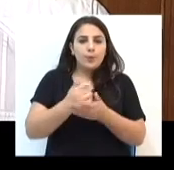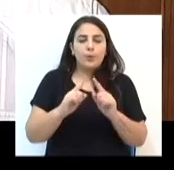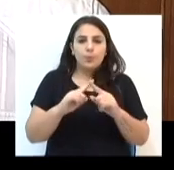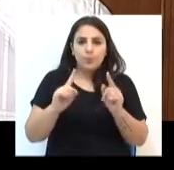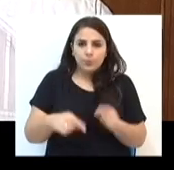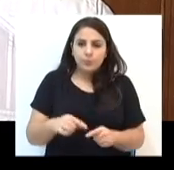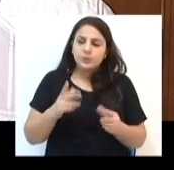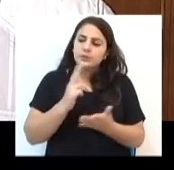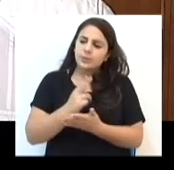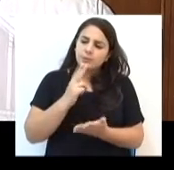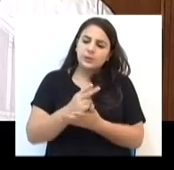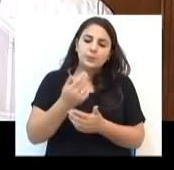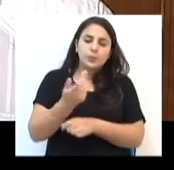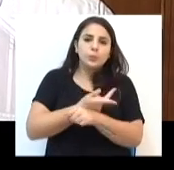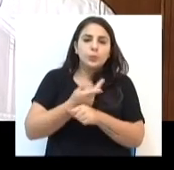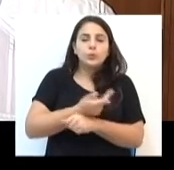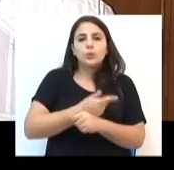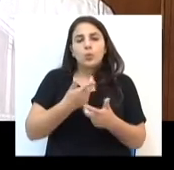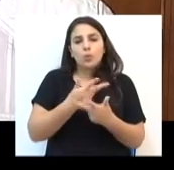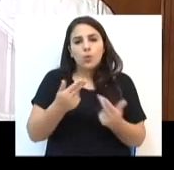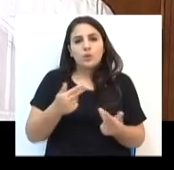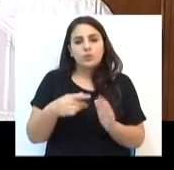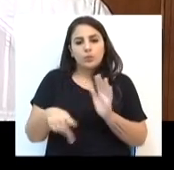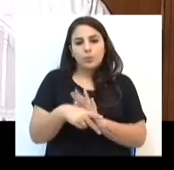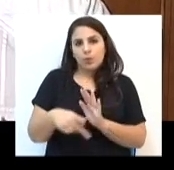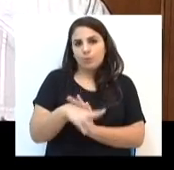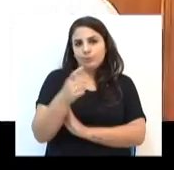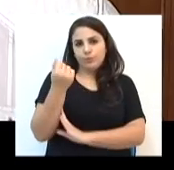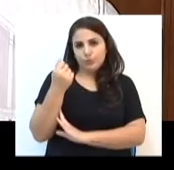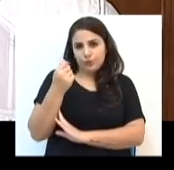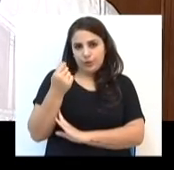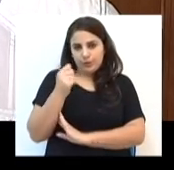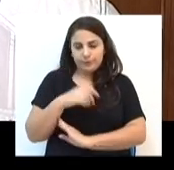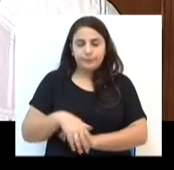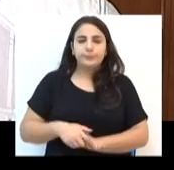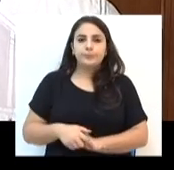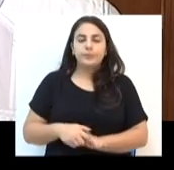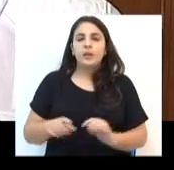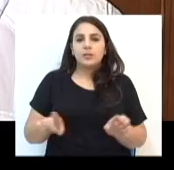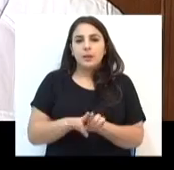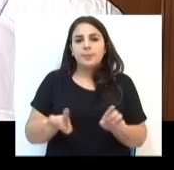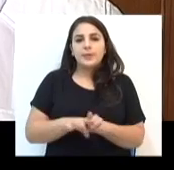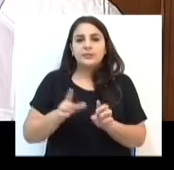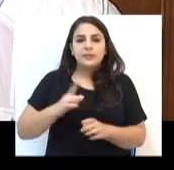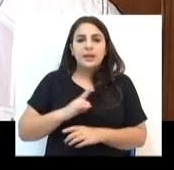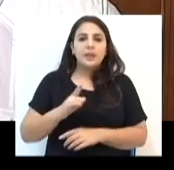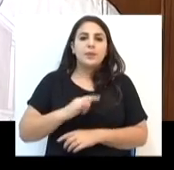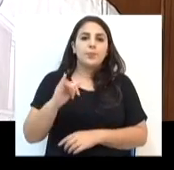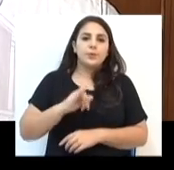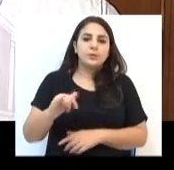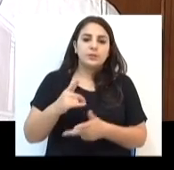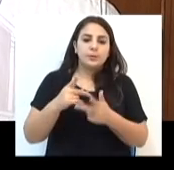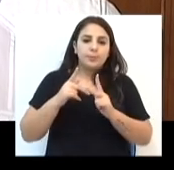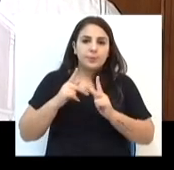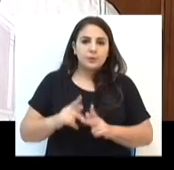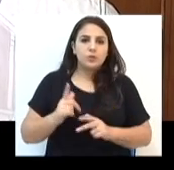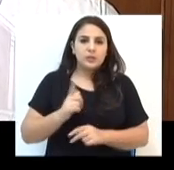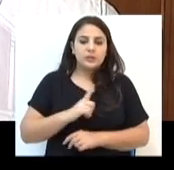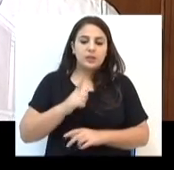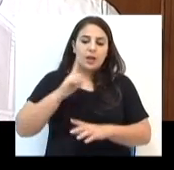cresceu e buscou adeptos com os próprios membros, financiando. E tem destacado alguns atletas que estão participando da seleção